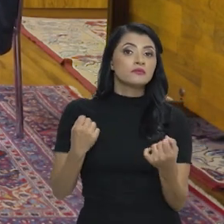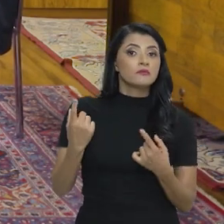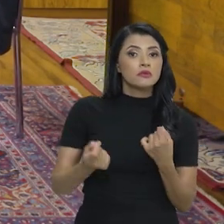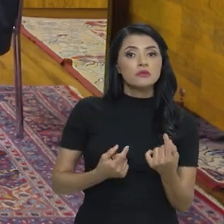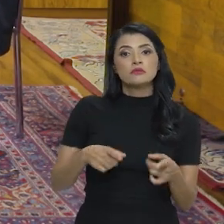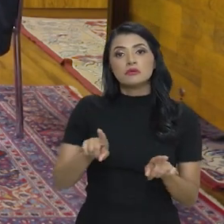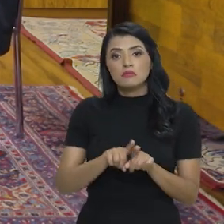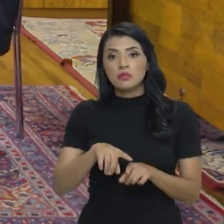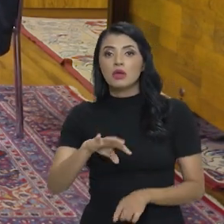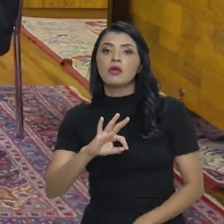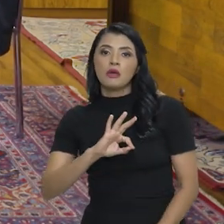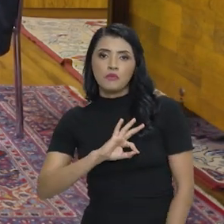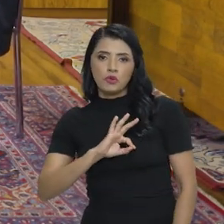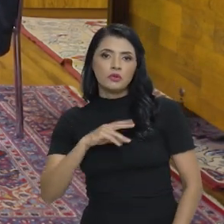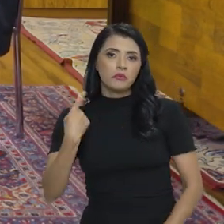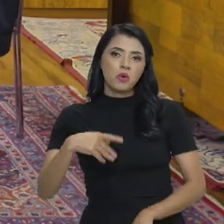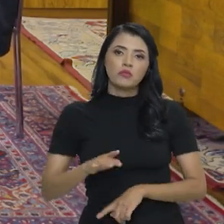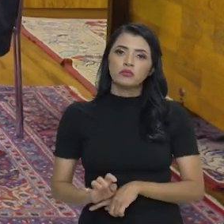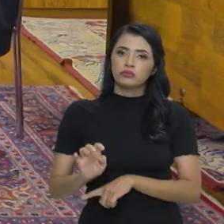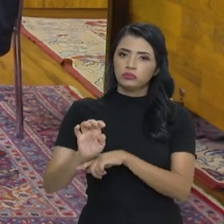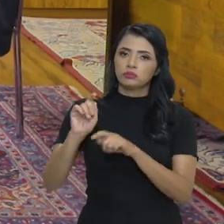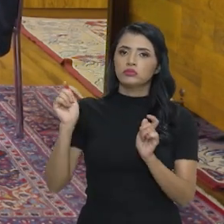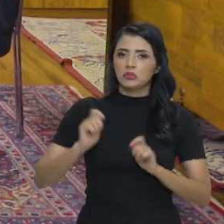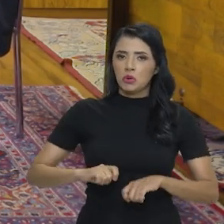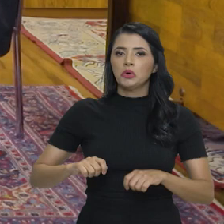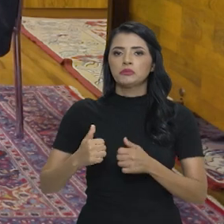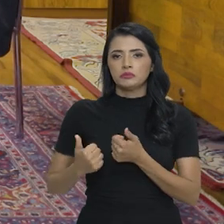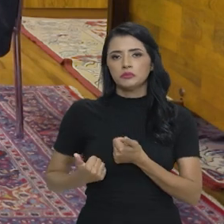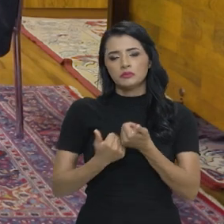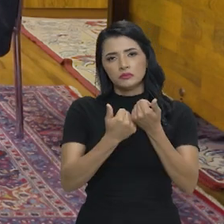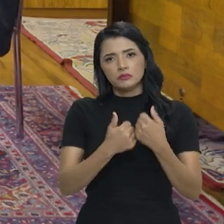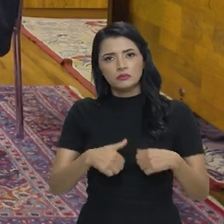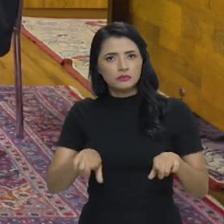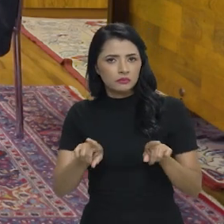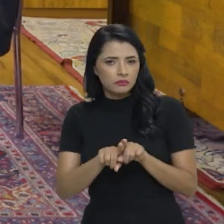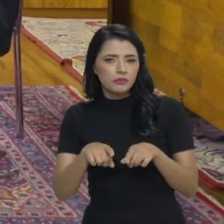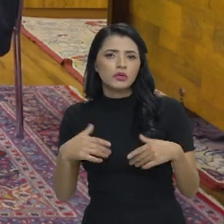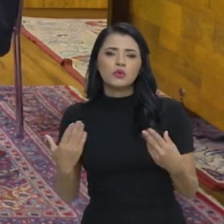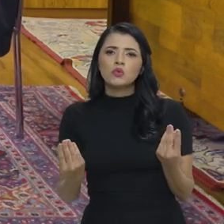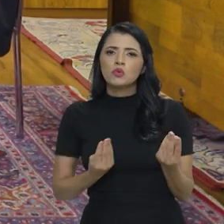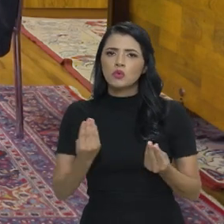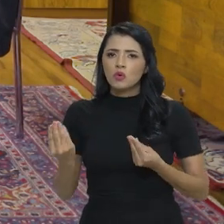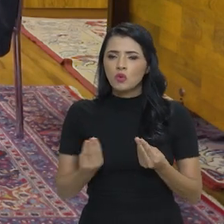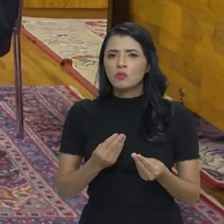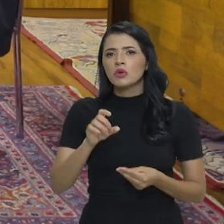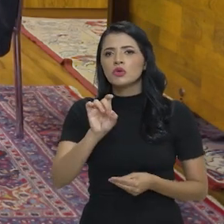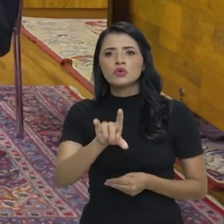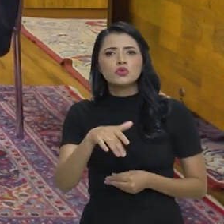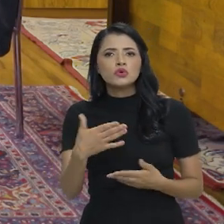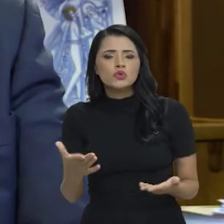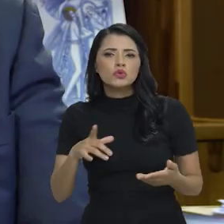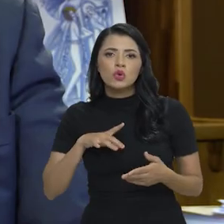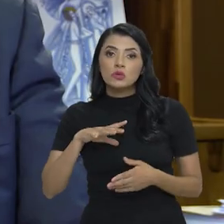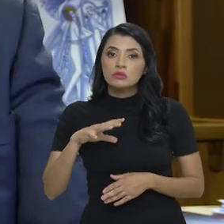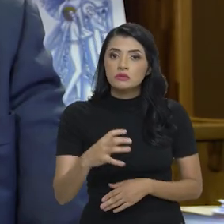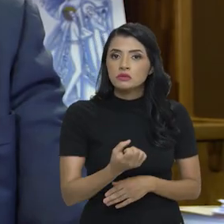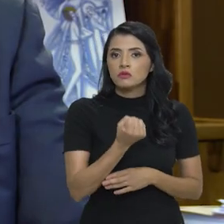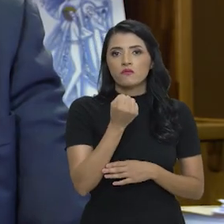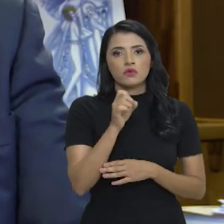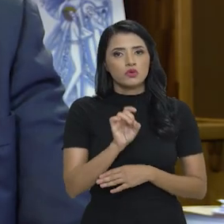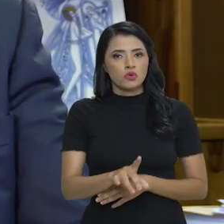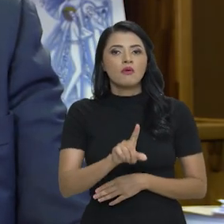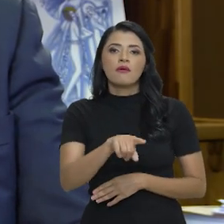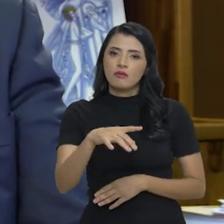eventualmente, a Polícia dos Estados também pode, eventualmente, dar apoio, e no sentido, não simplesmente, do